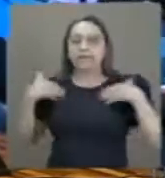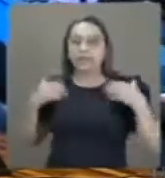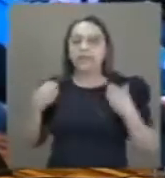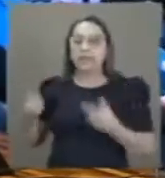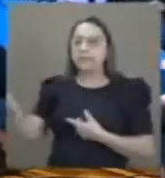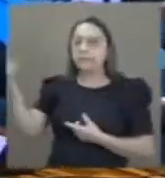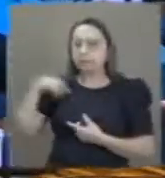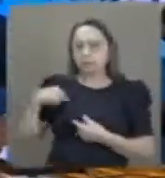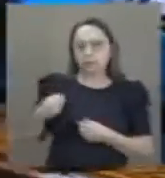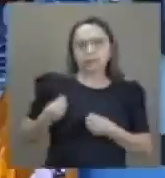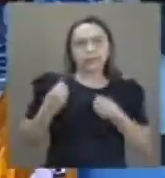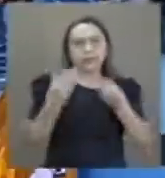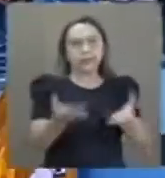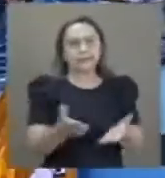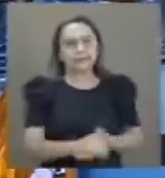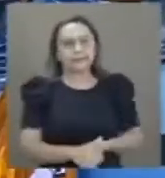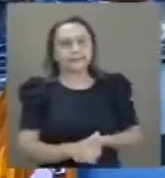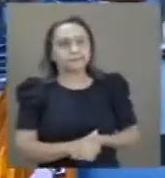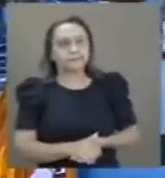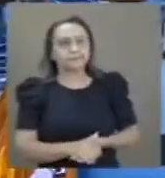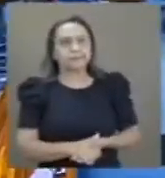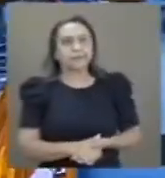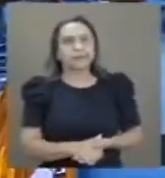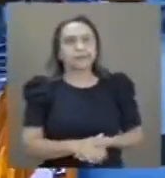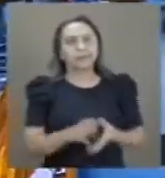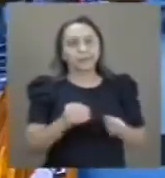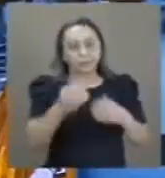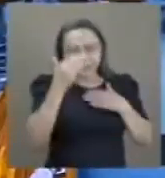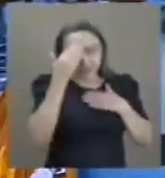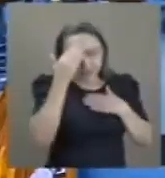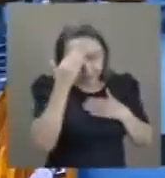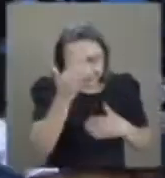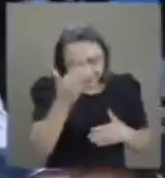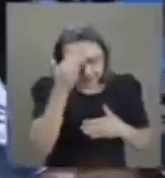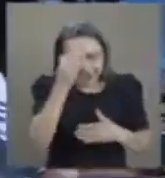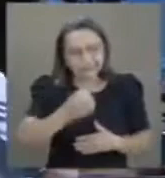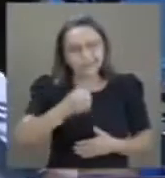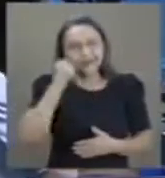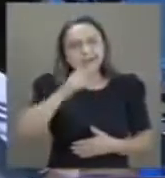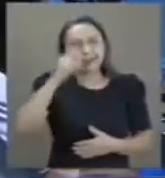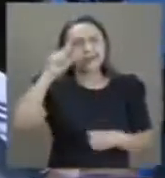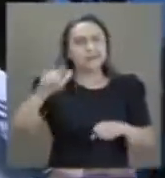fizéssemos a entrega à vossa. Muito obrigado, senador Espírito de Omin.